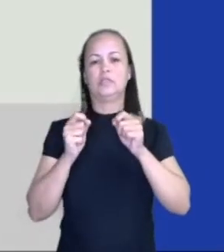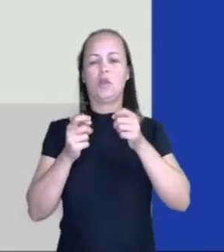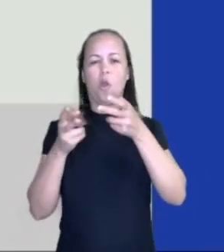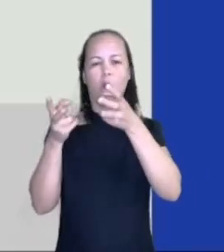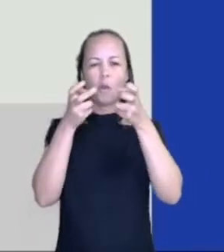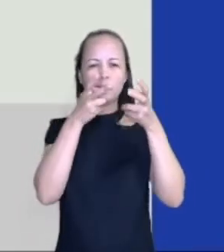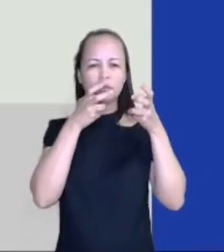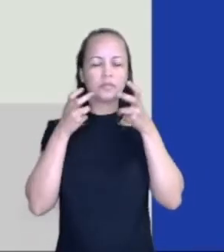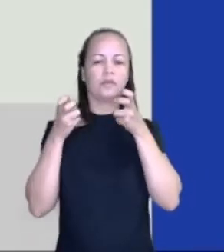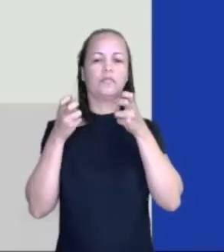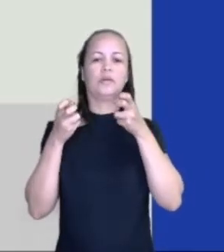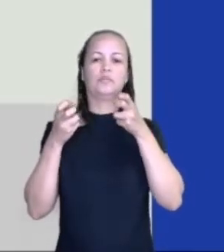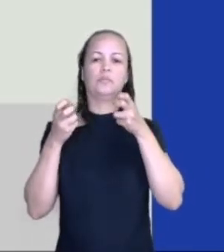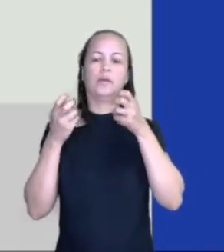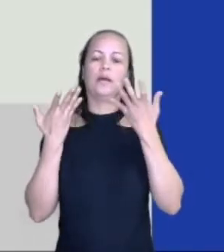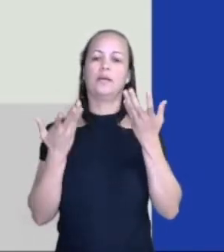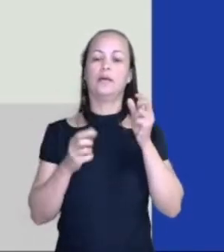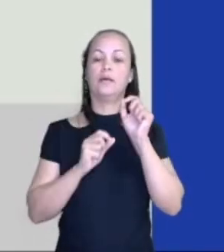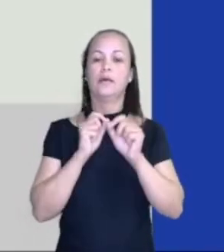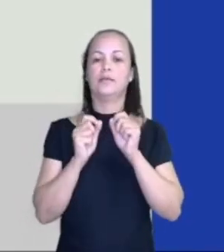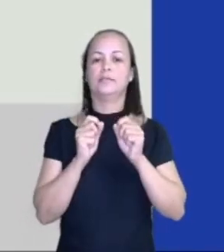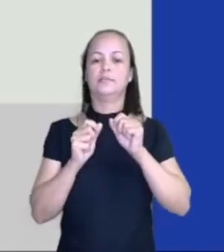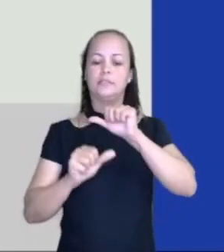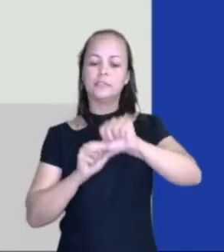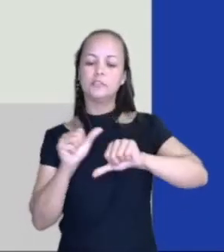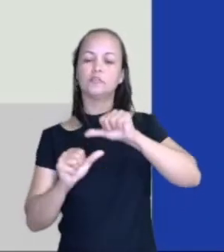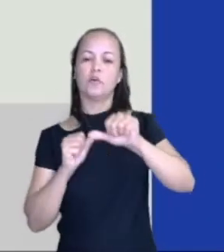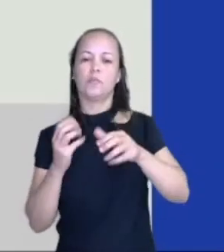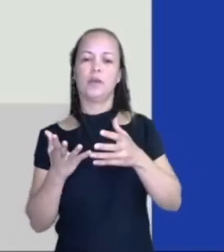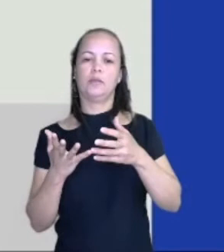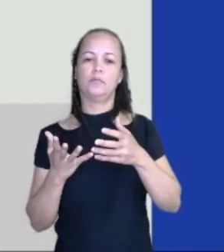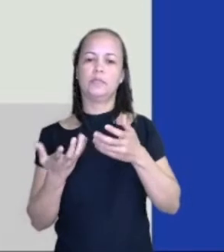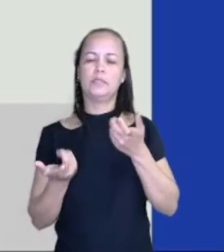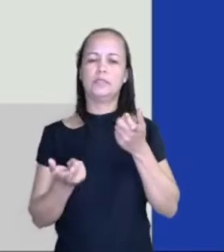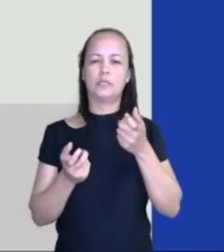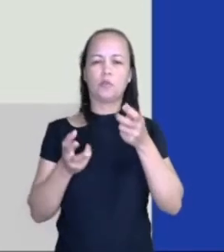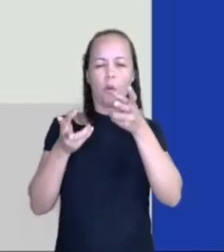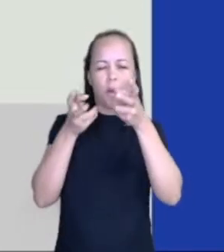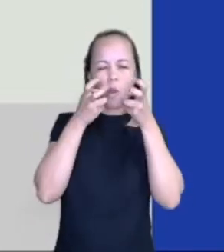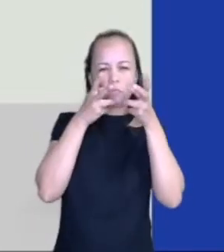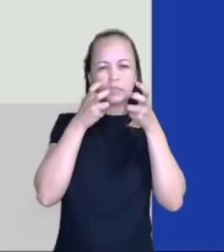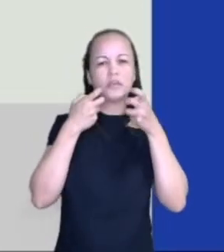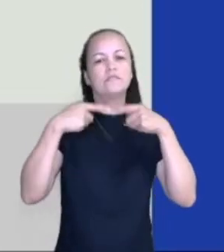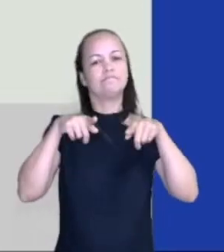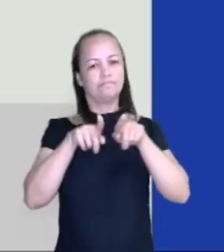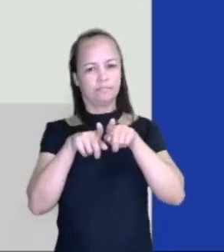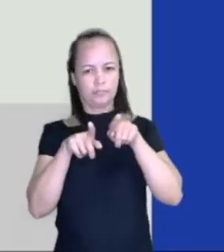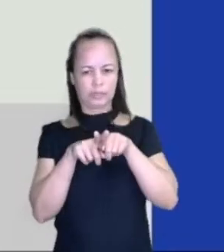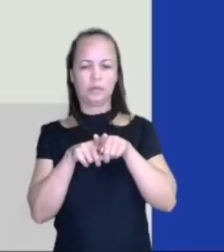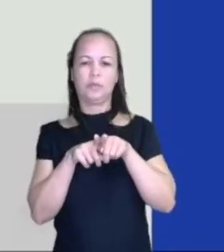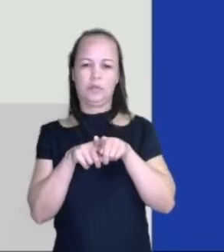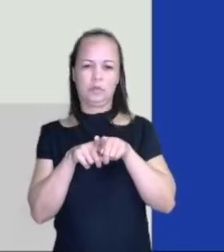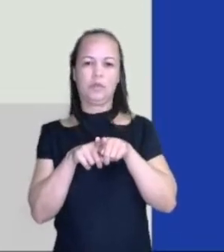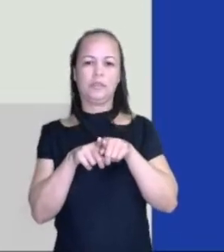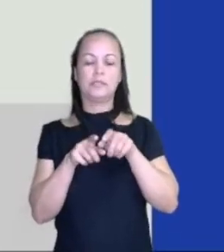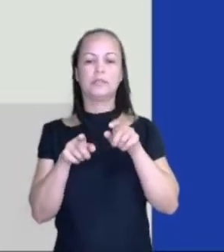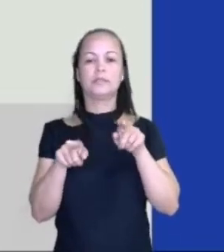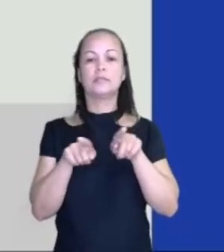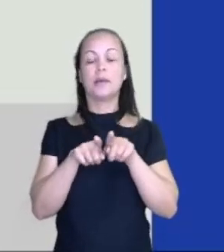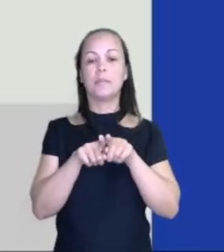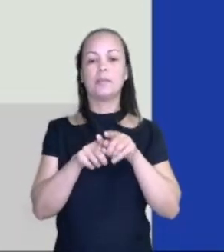para transformá-lo, tá? E sendo um observador, também pode ser um tipo de